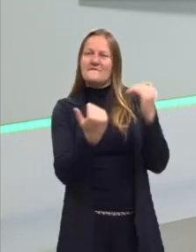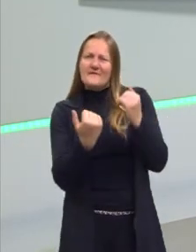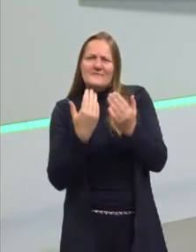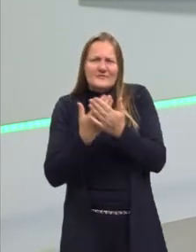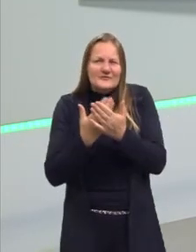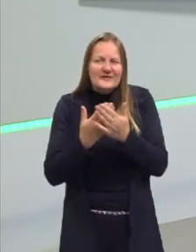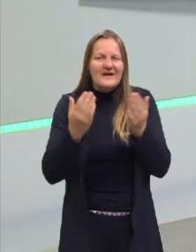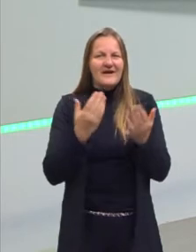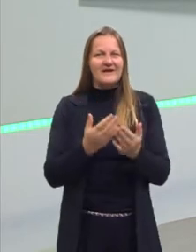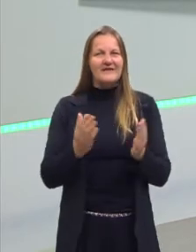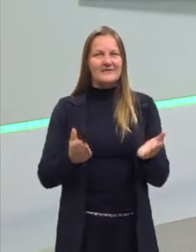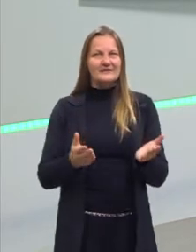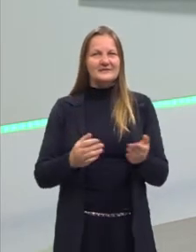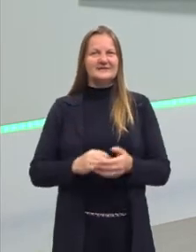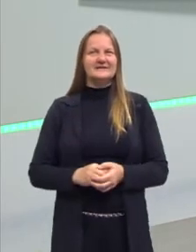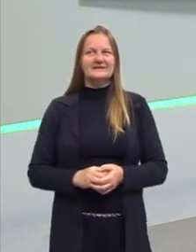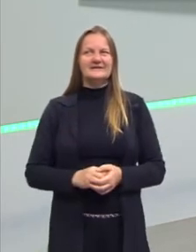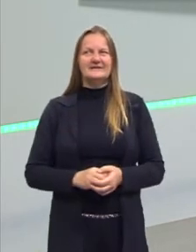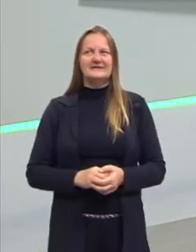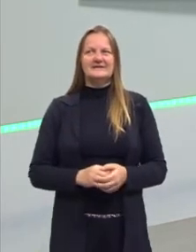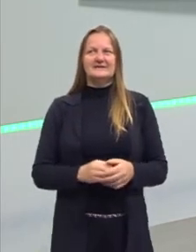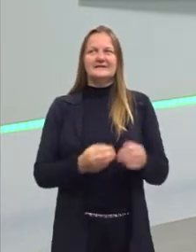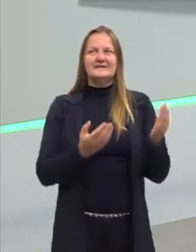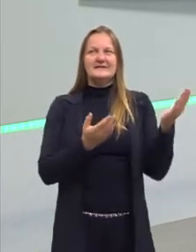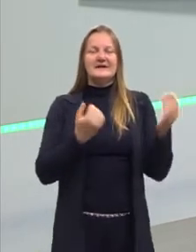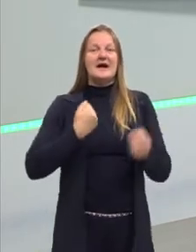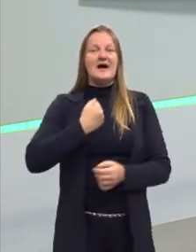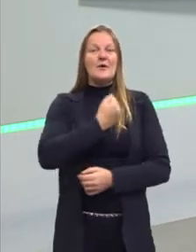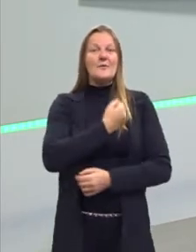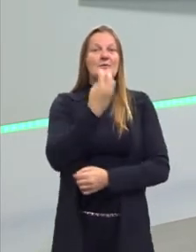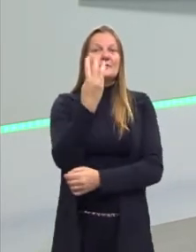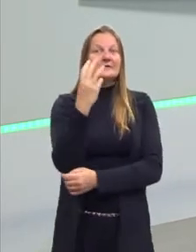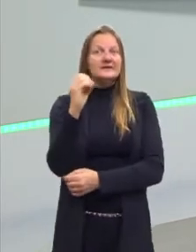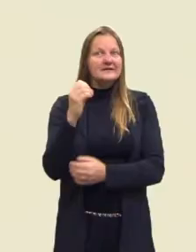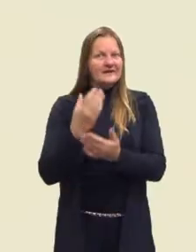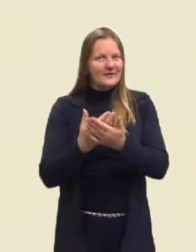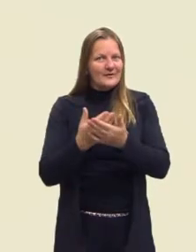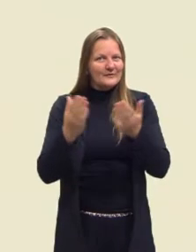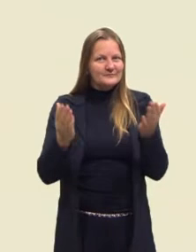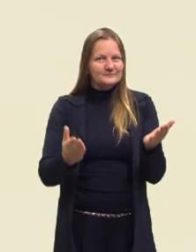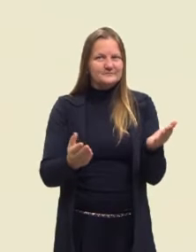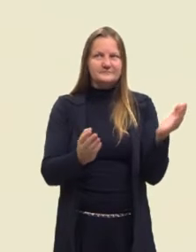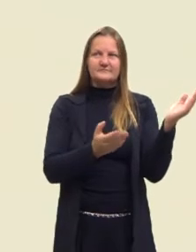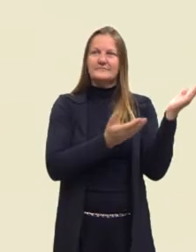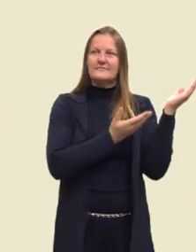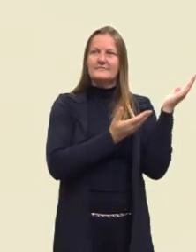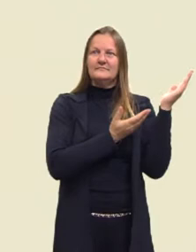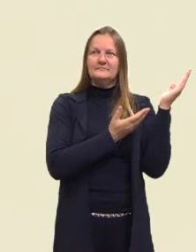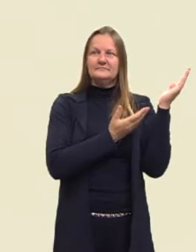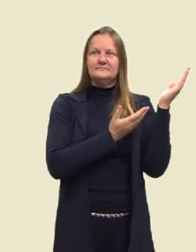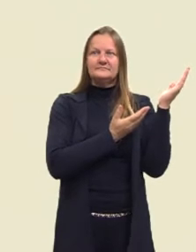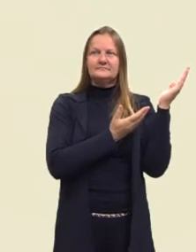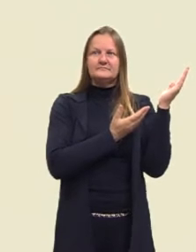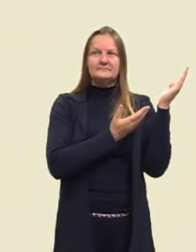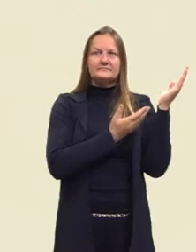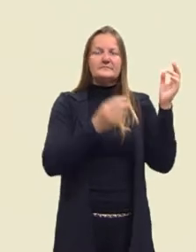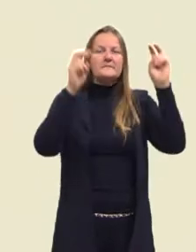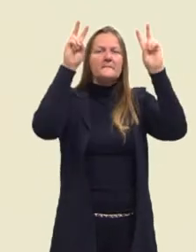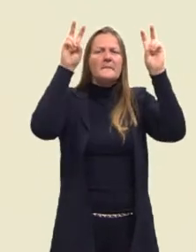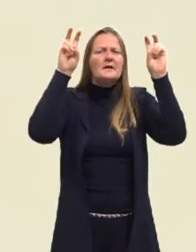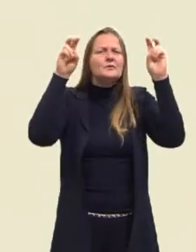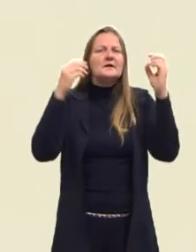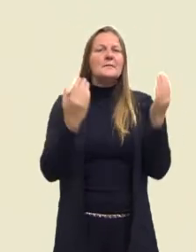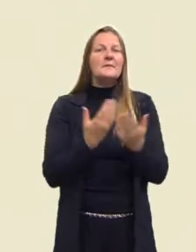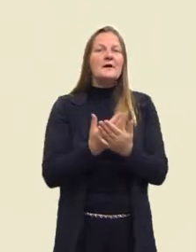a aula de hoje então? De novo, vão comigo ó, aula 30. O que nós vamos falar hoje? O que nós vamos estudar